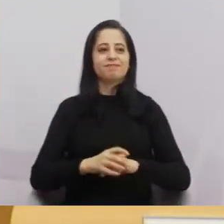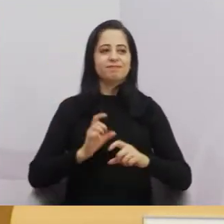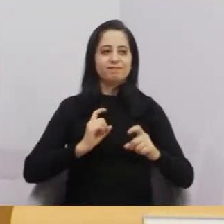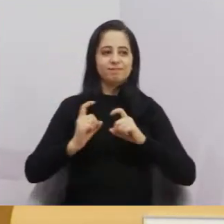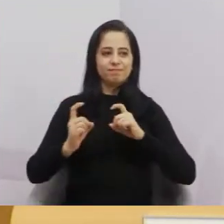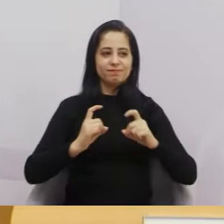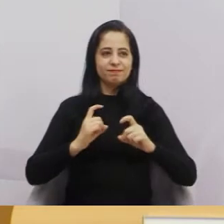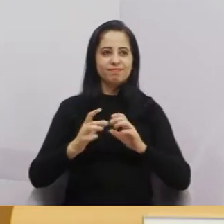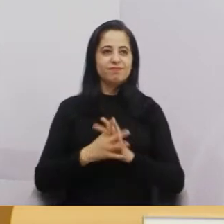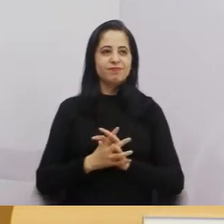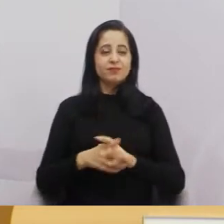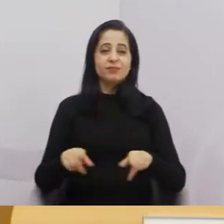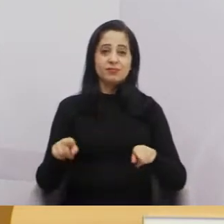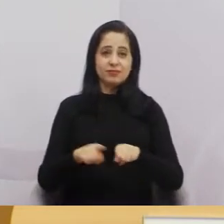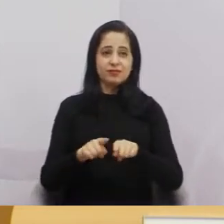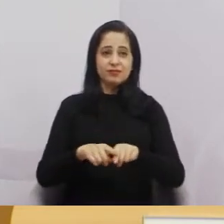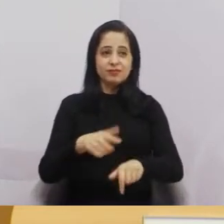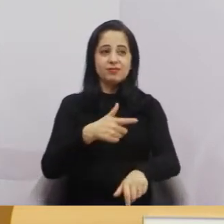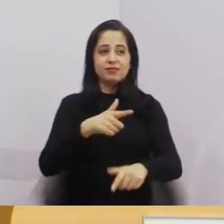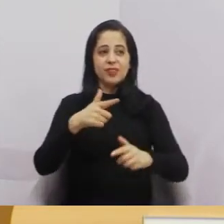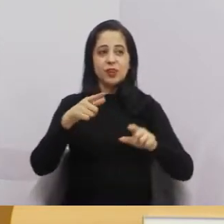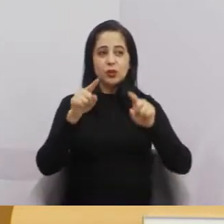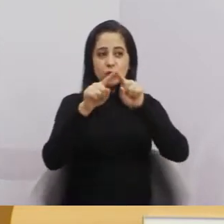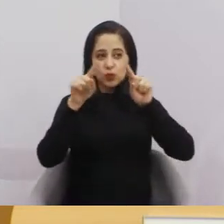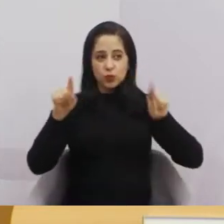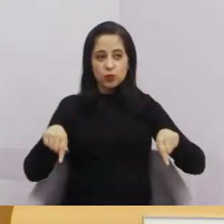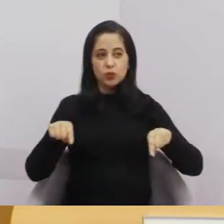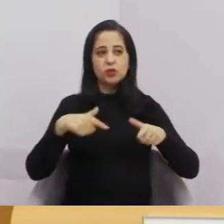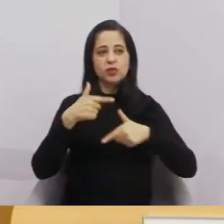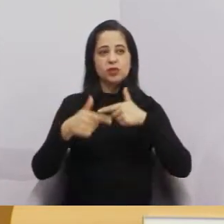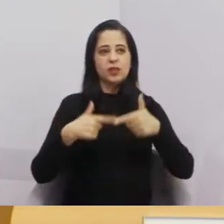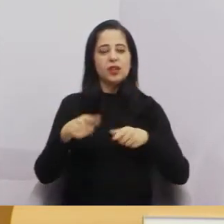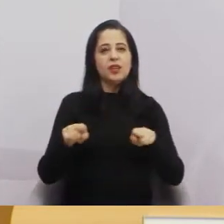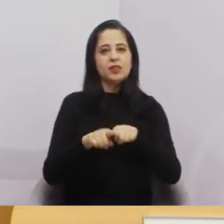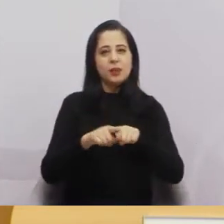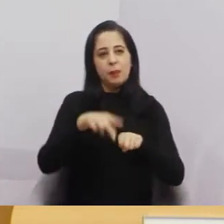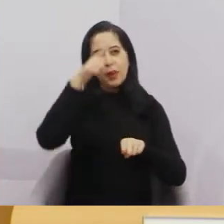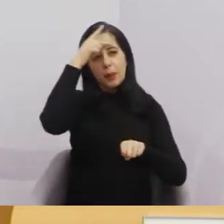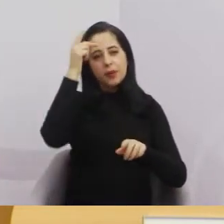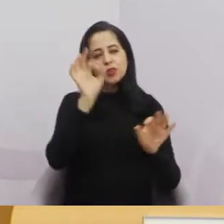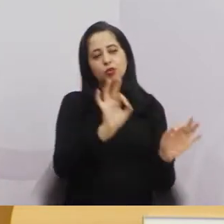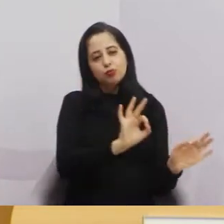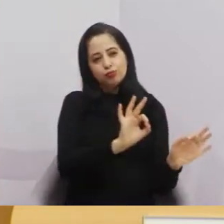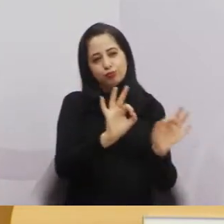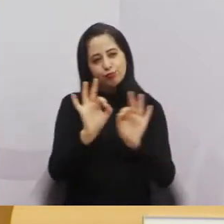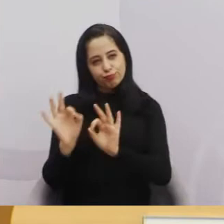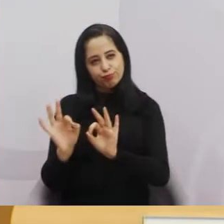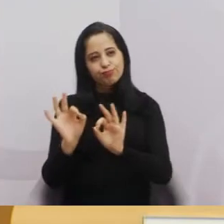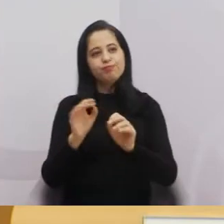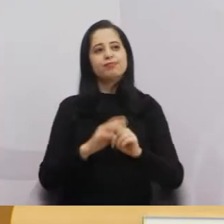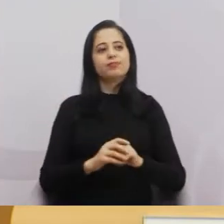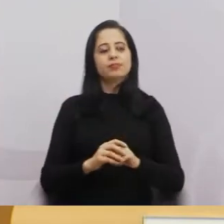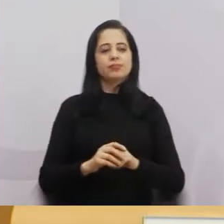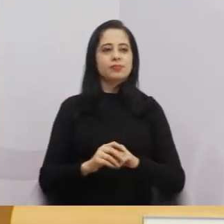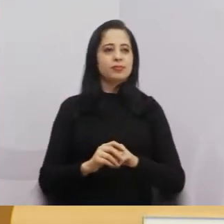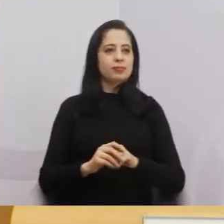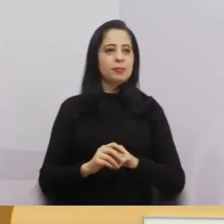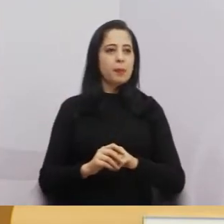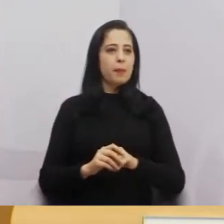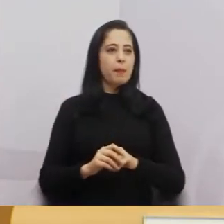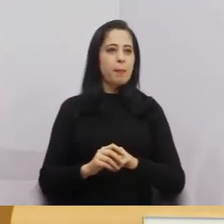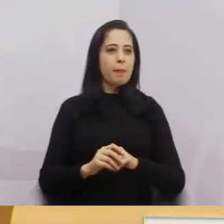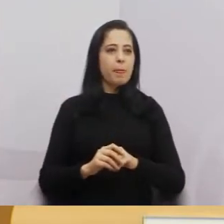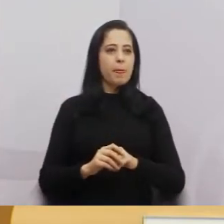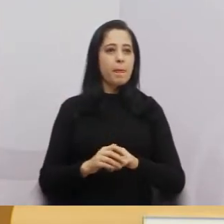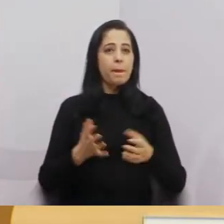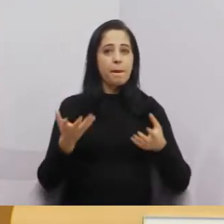E os funcionários também aqui, firme e forte, né? E vocês aí, telespectadores aí que estão nos assistindo. Bom, eu quero aqui que a